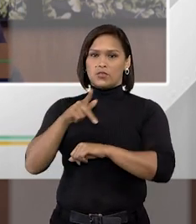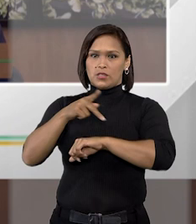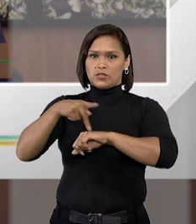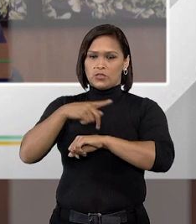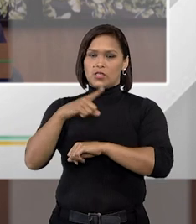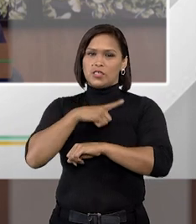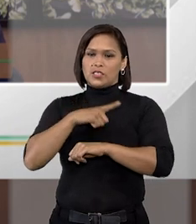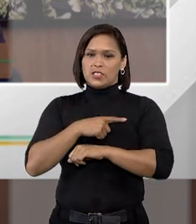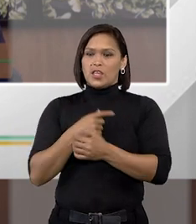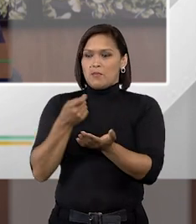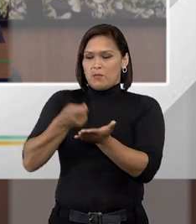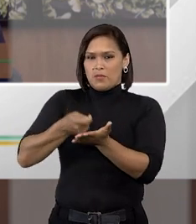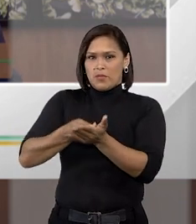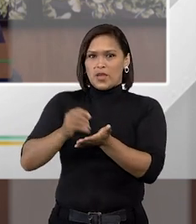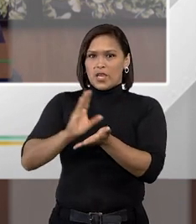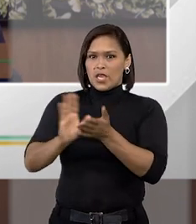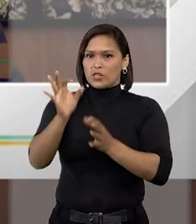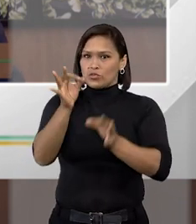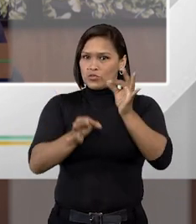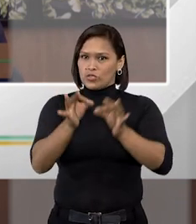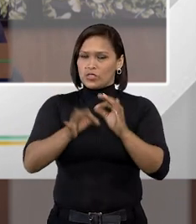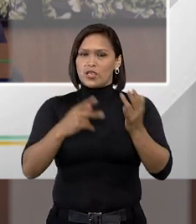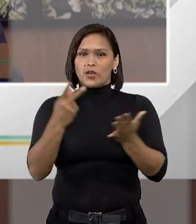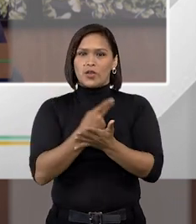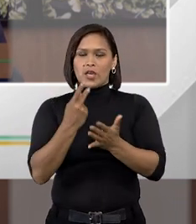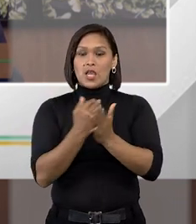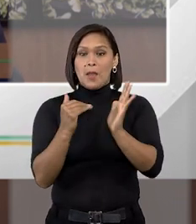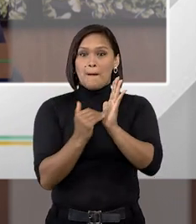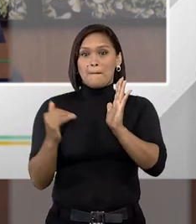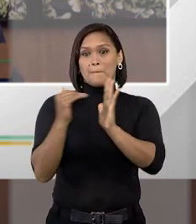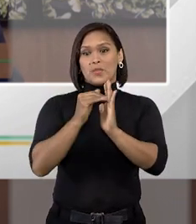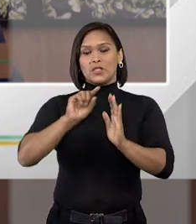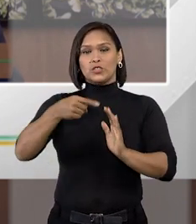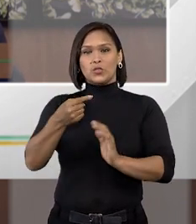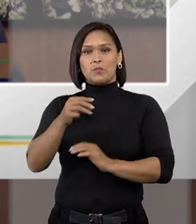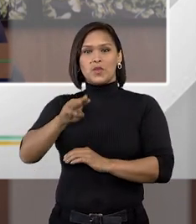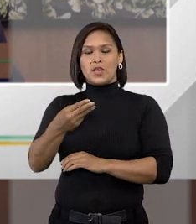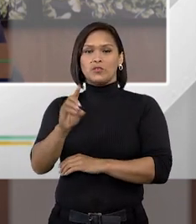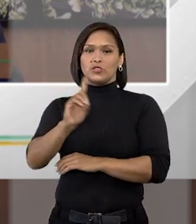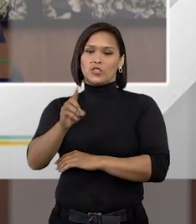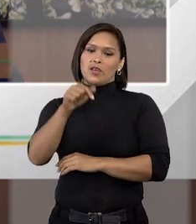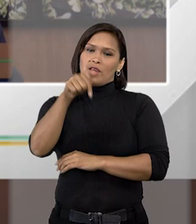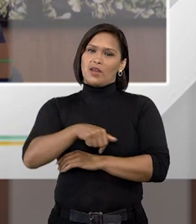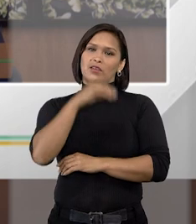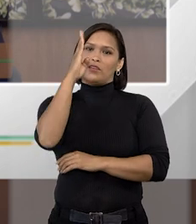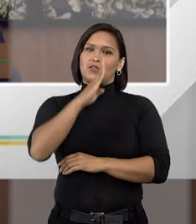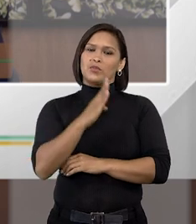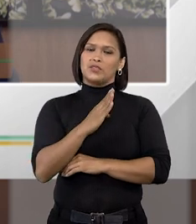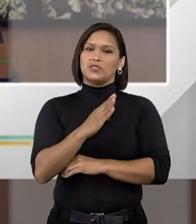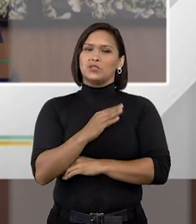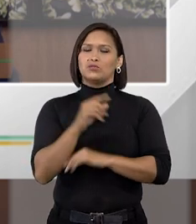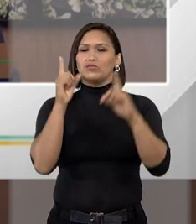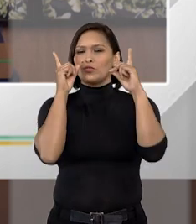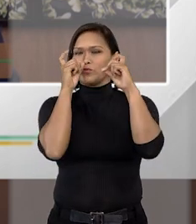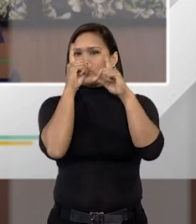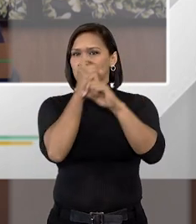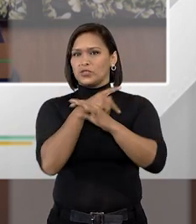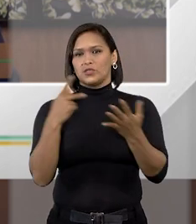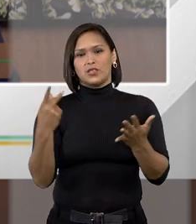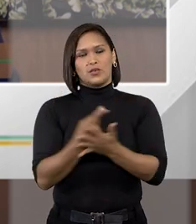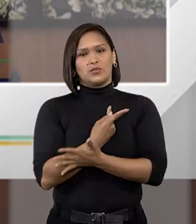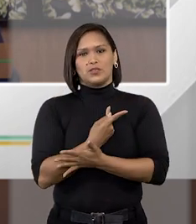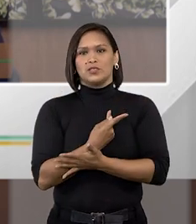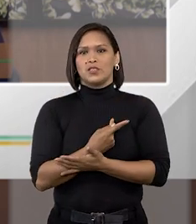existem indenizações por erros judiciários que chegam a mais de um milhão de dólares aqui no Brasil é raríssimo uma